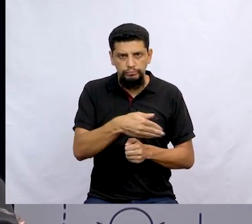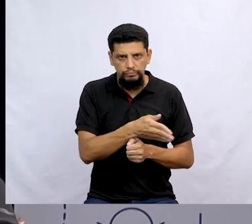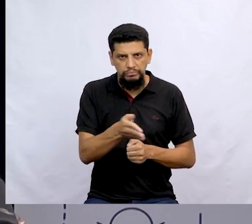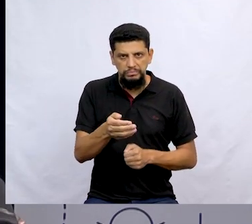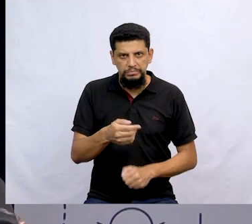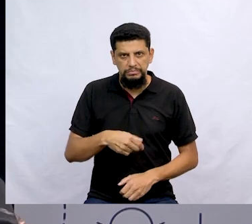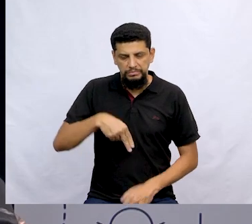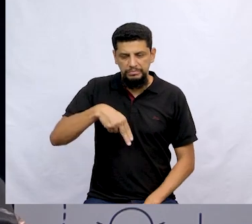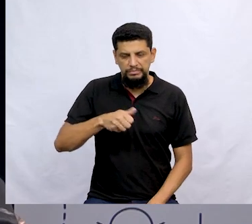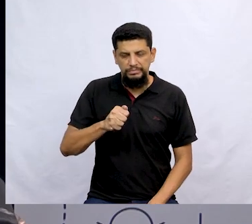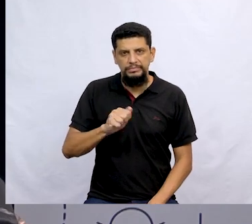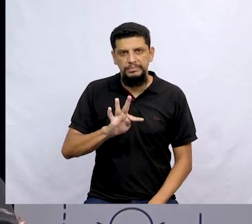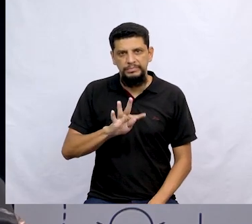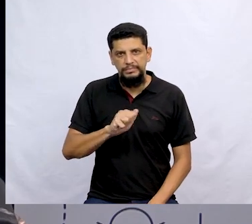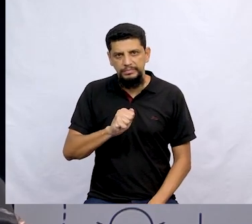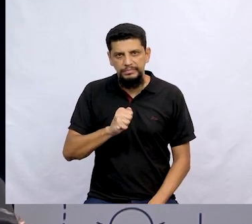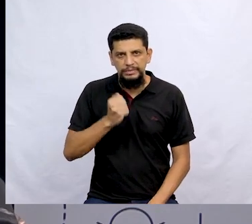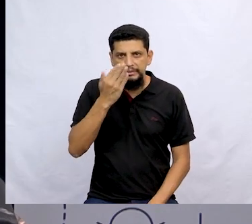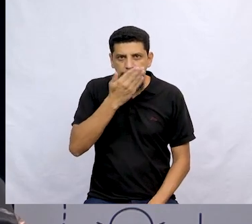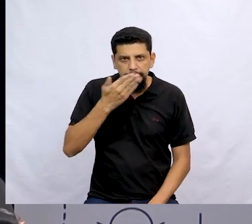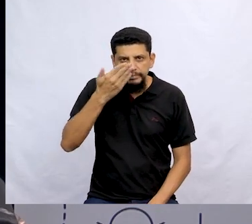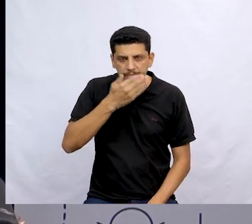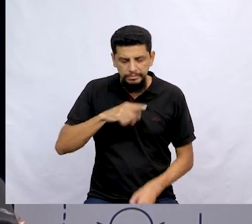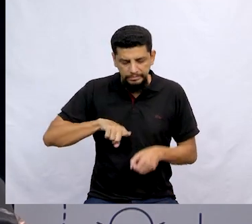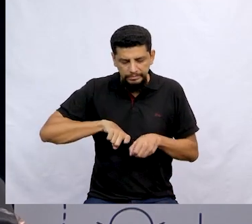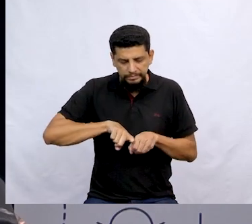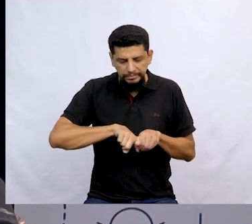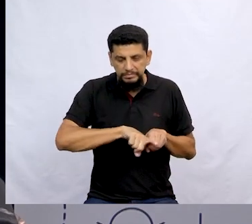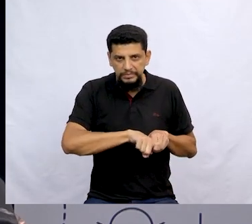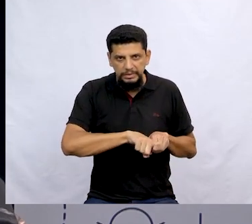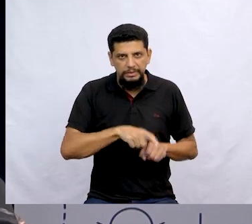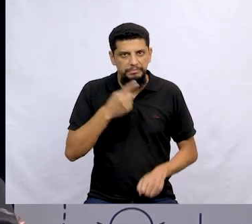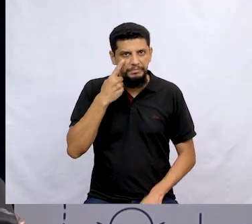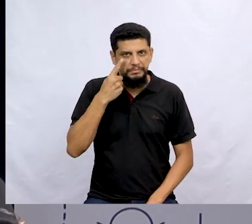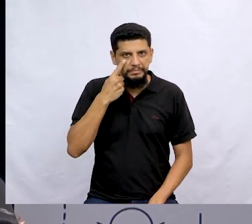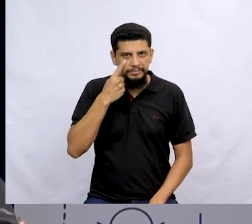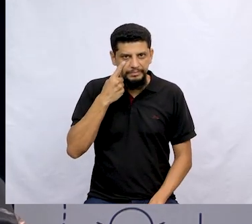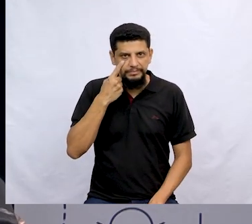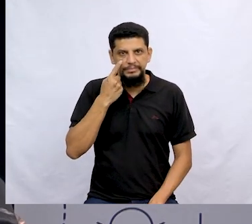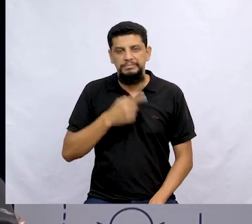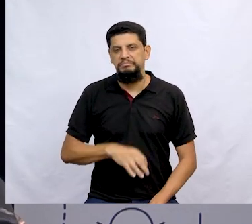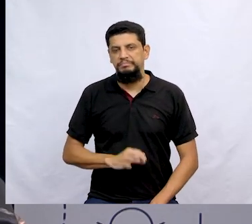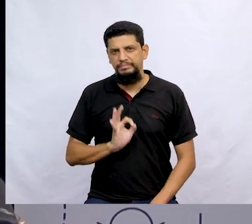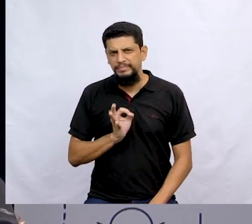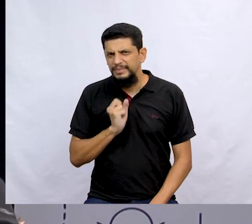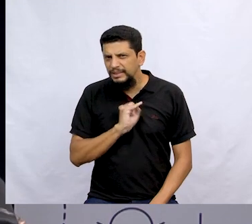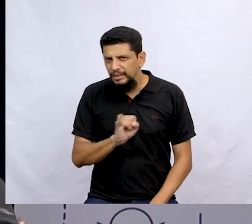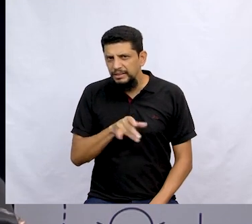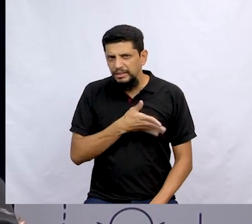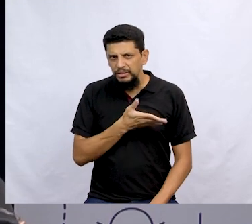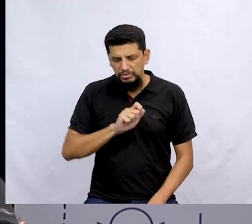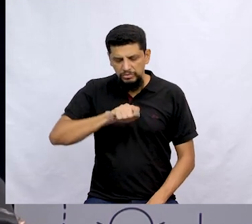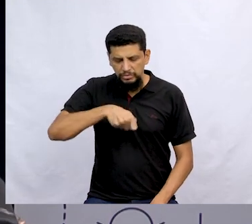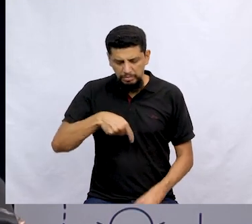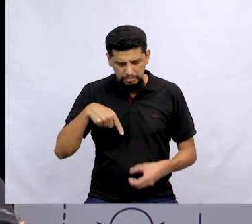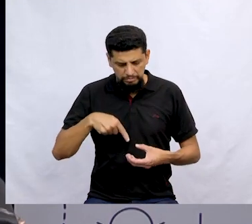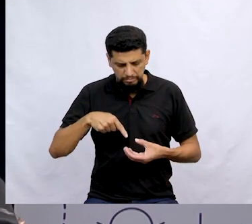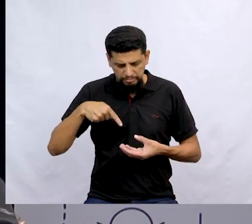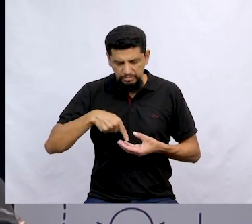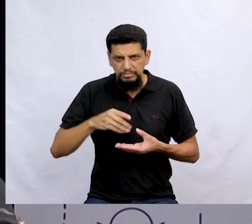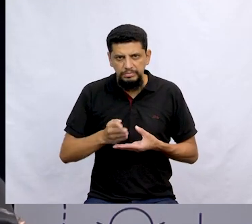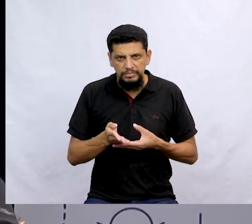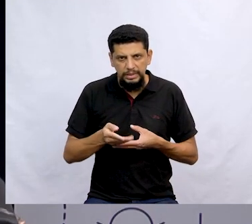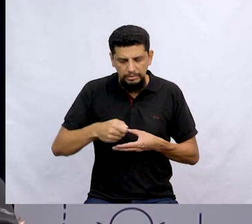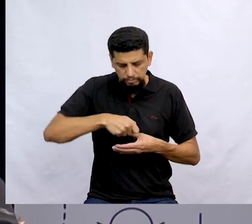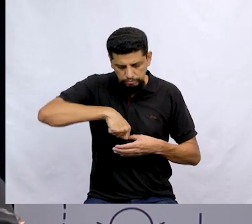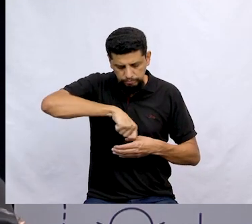hein? Sonho de nata, de creme, doce de leite, goiabada. Olha o sonho freguesia. Ah, será que é sobre esse sonho que vai falar na